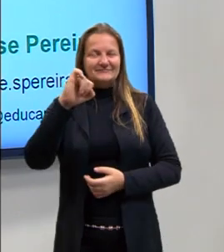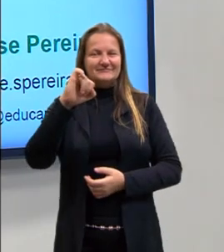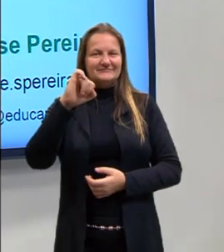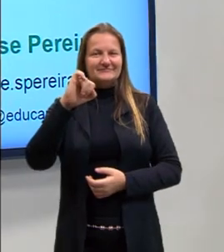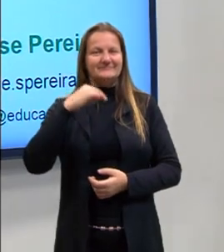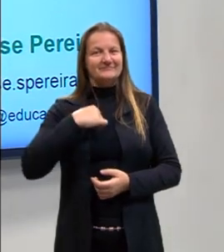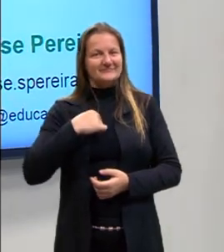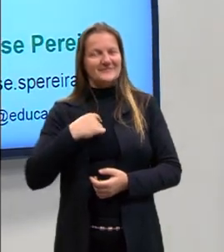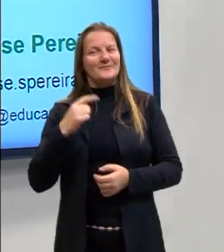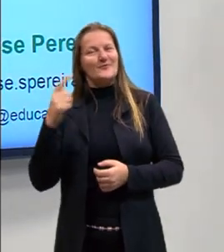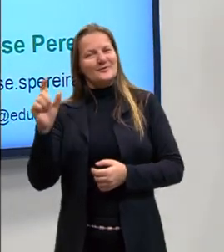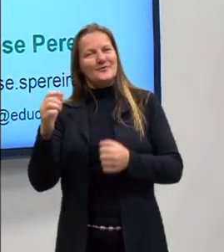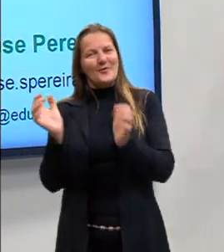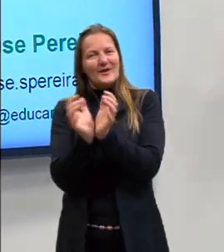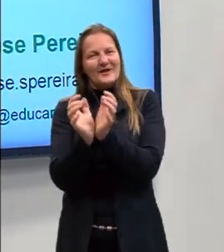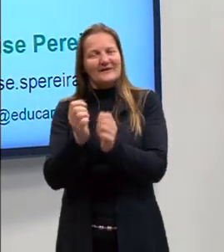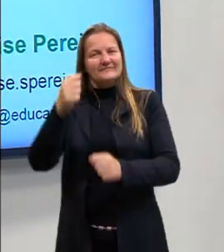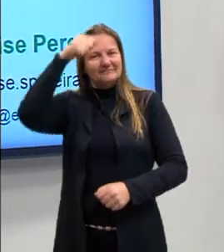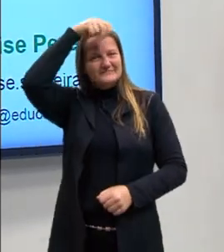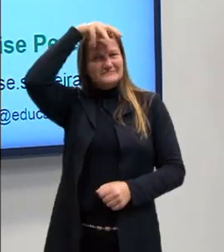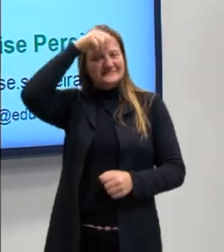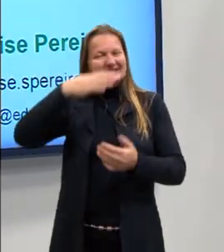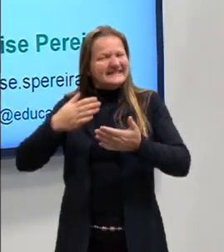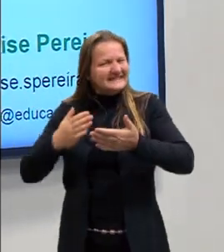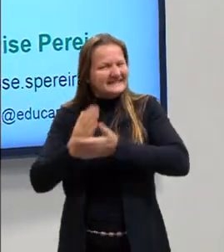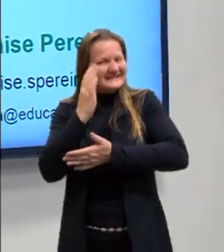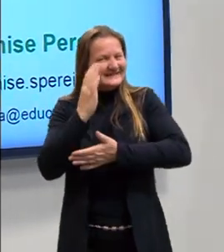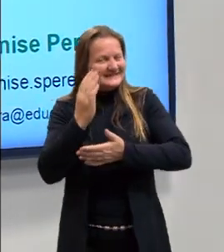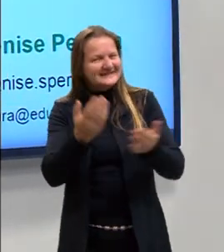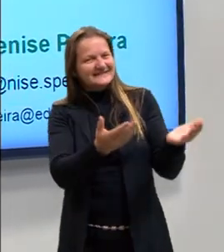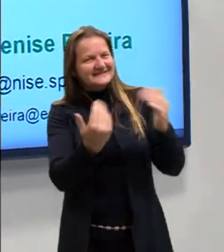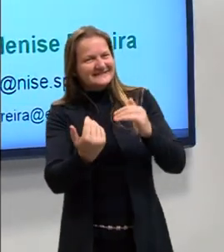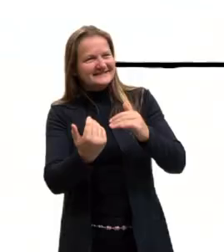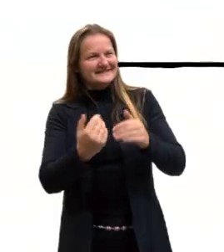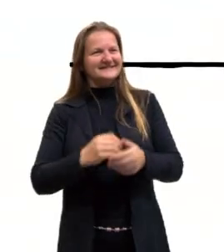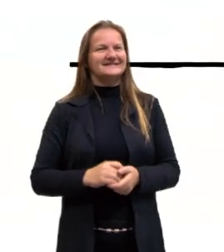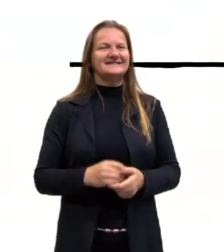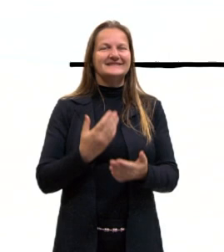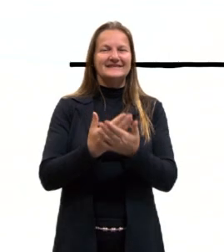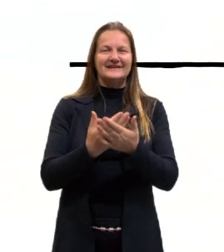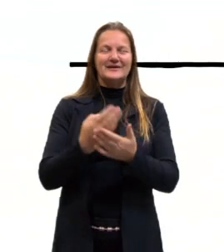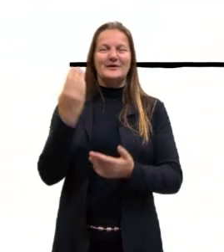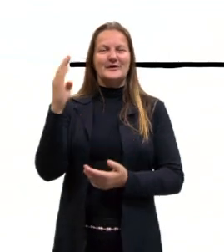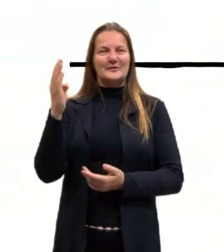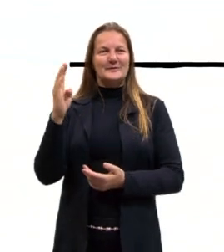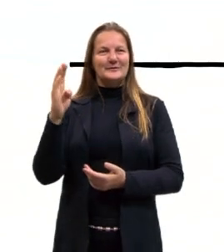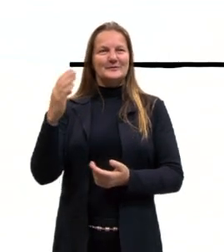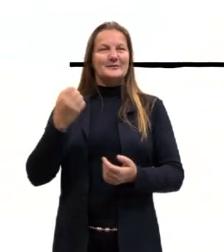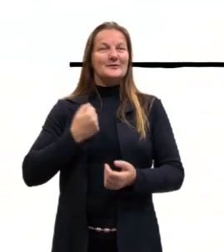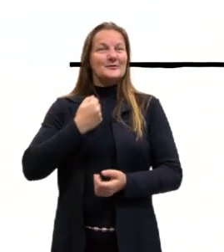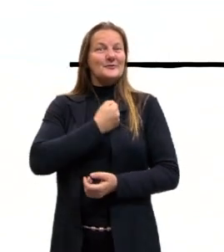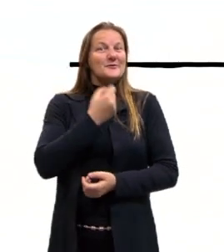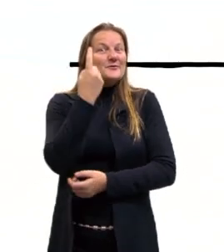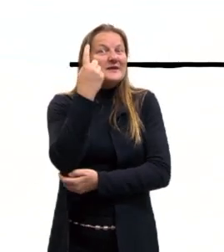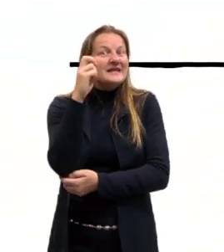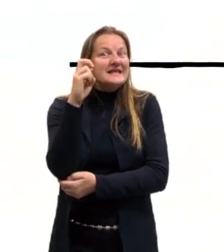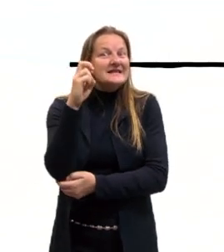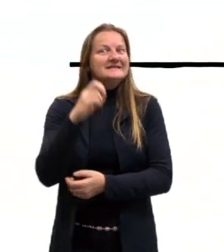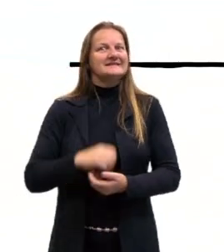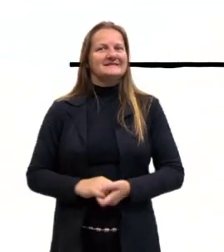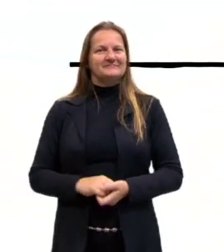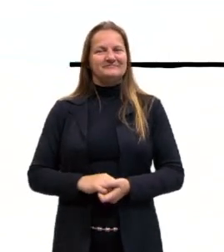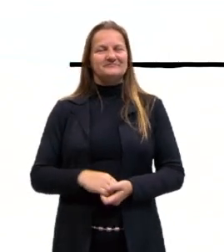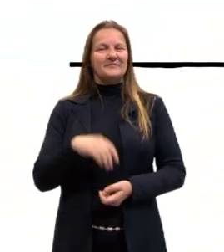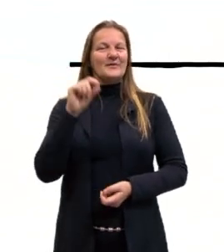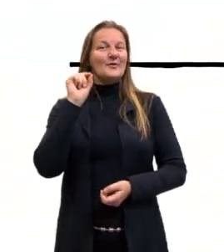Meia e Suzana. Partiu passar? Vamos lá então, gente, para a aula de hoje, aula de número 15.